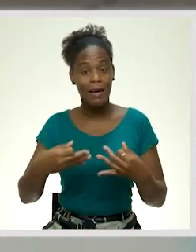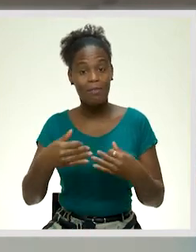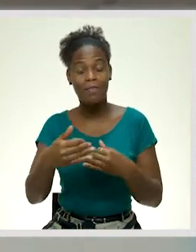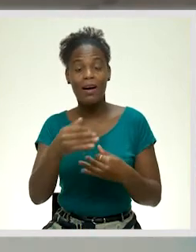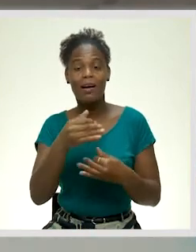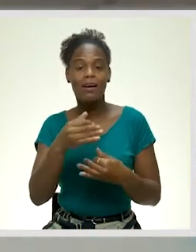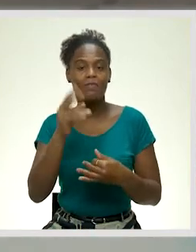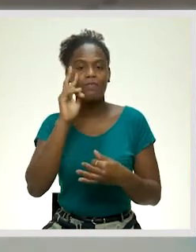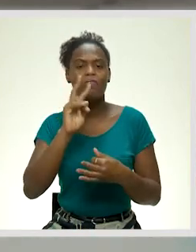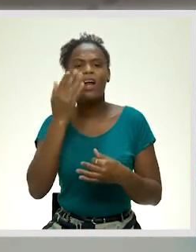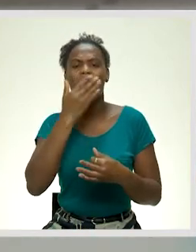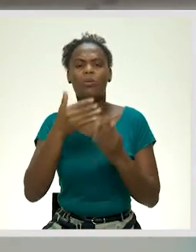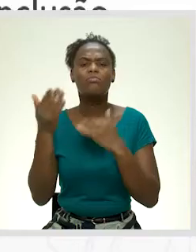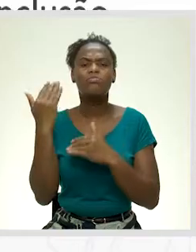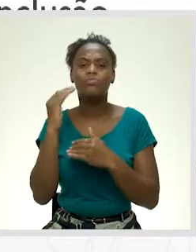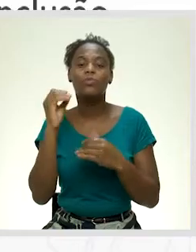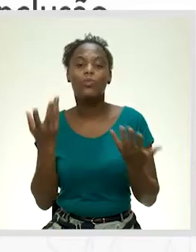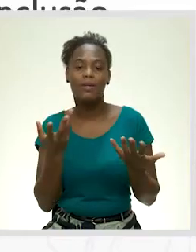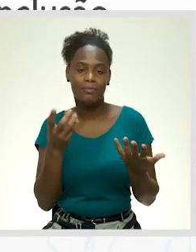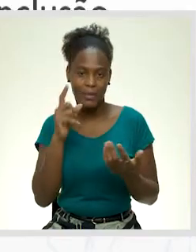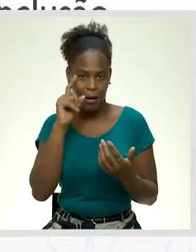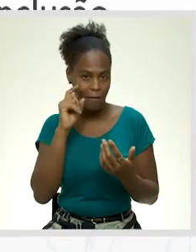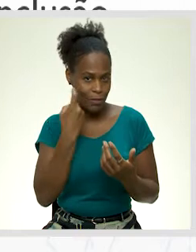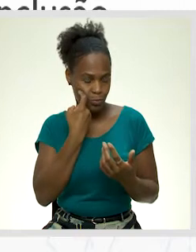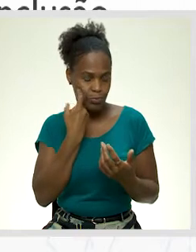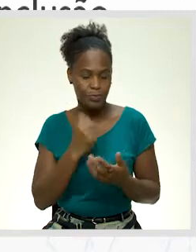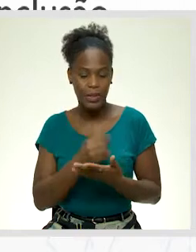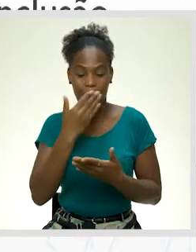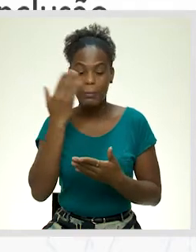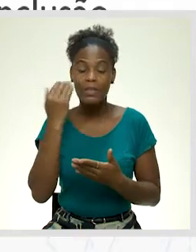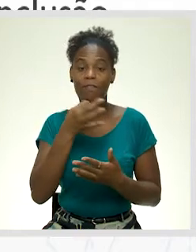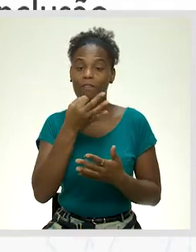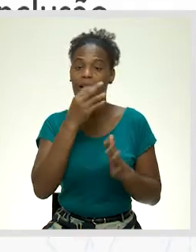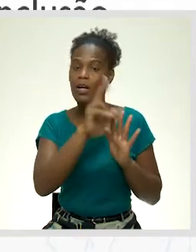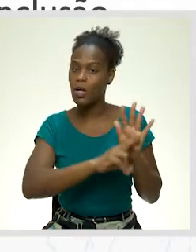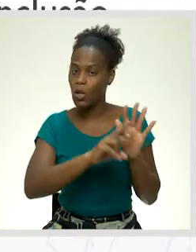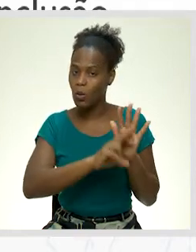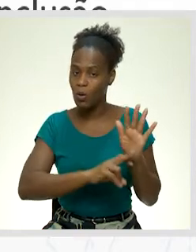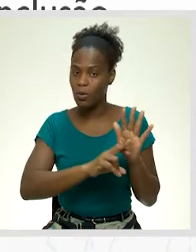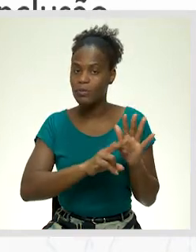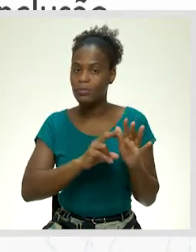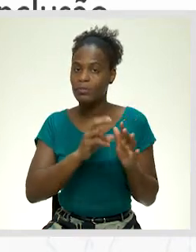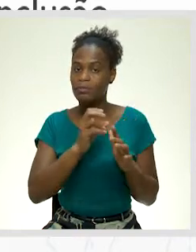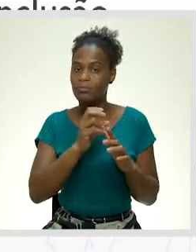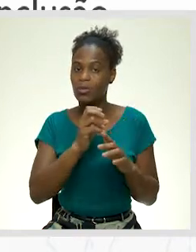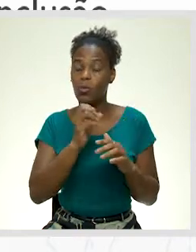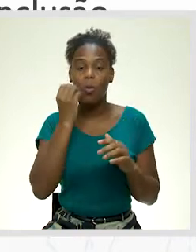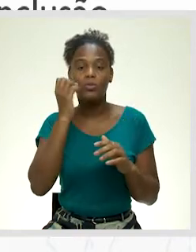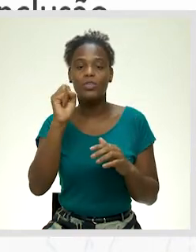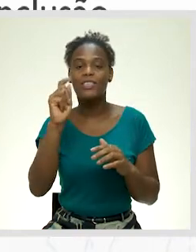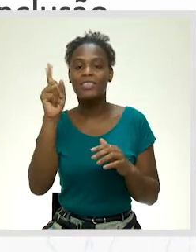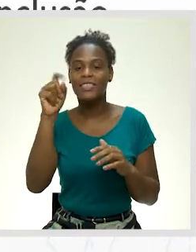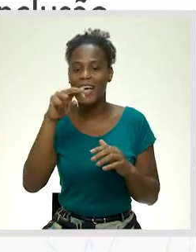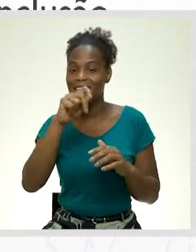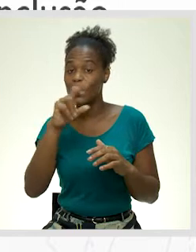que foi a aula anterior. Na aula passada, nós falamos do relatório, como um relatório como género textual